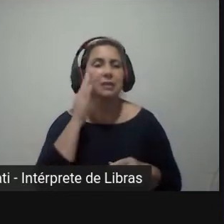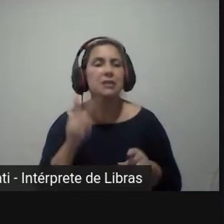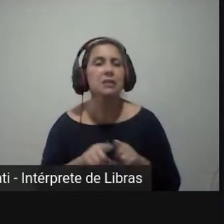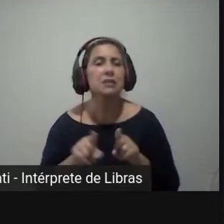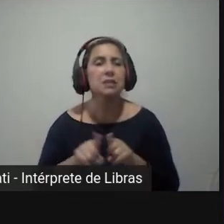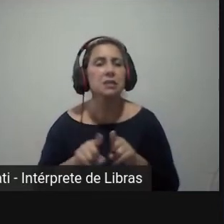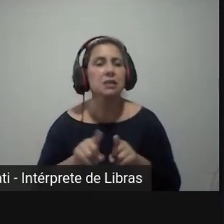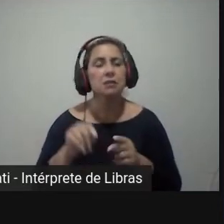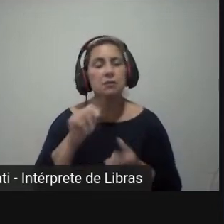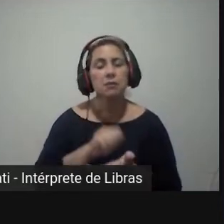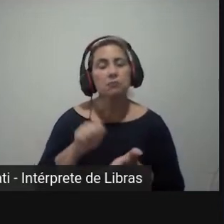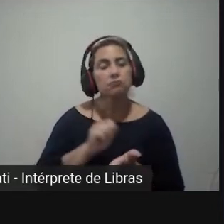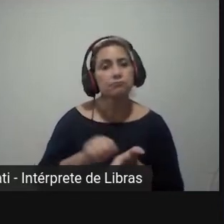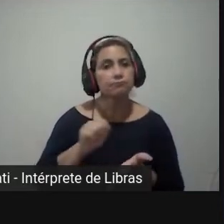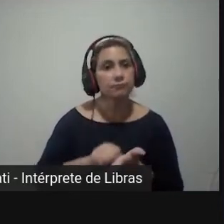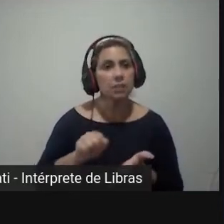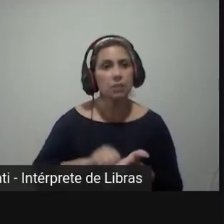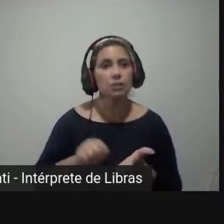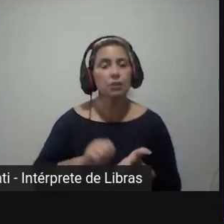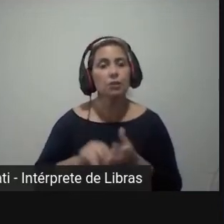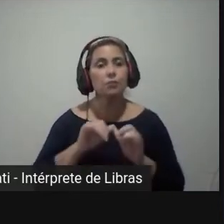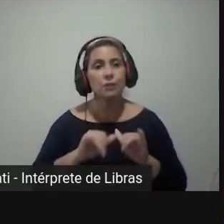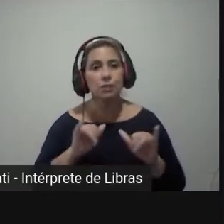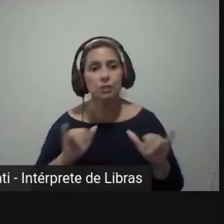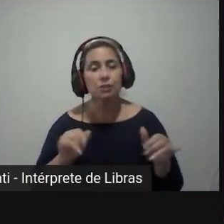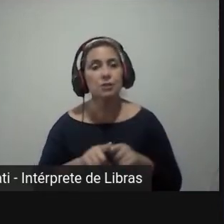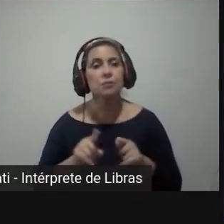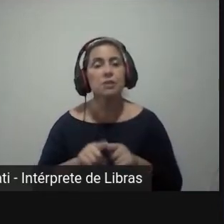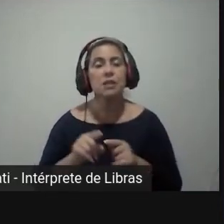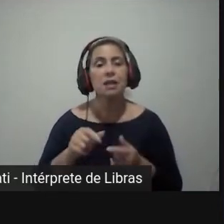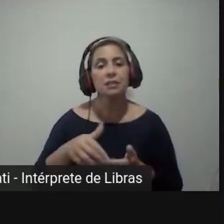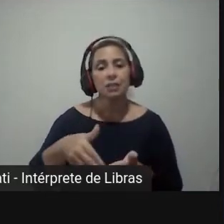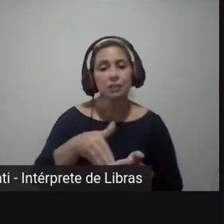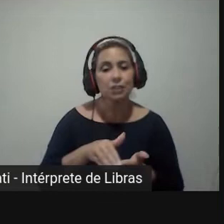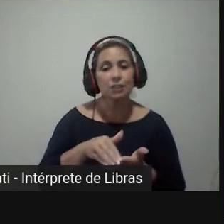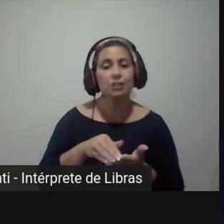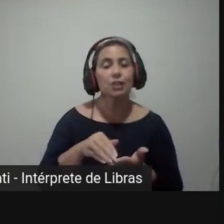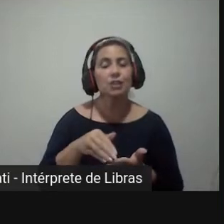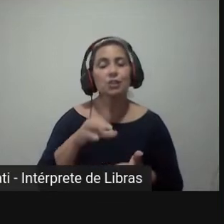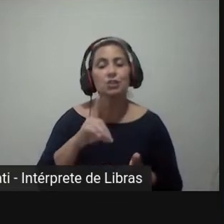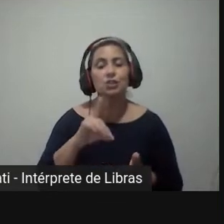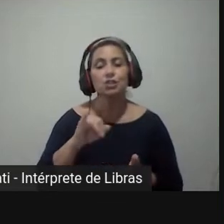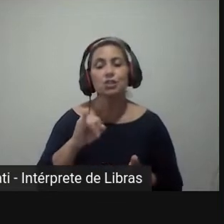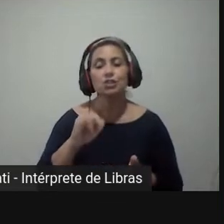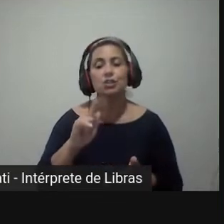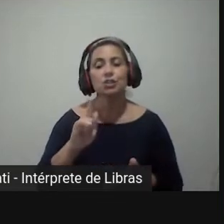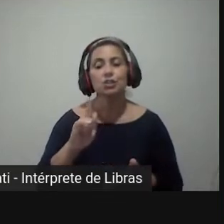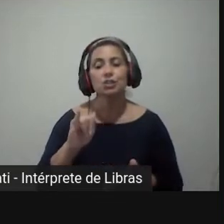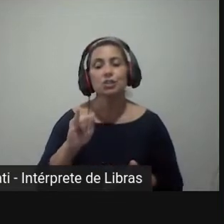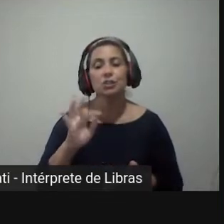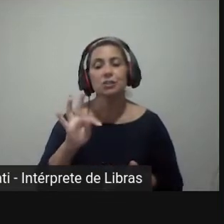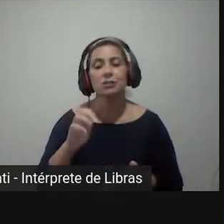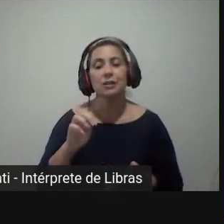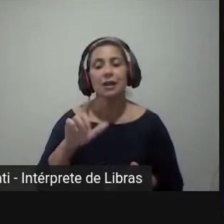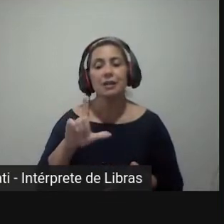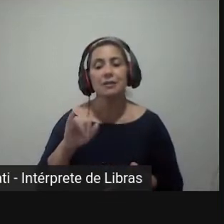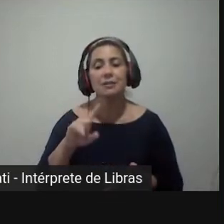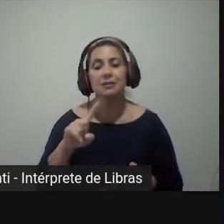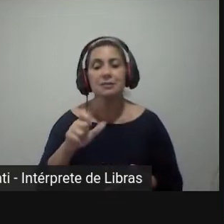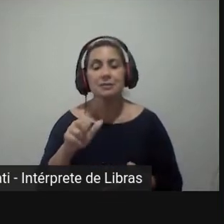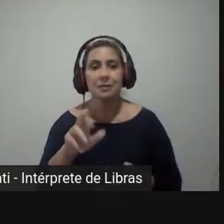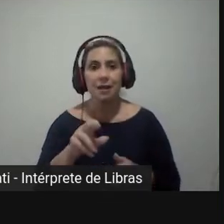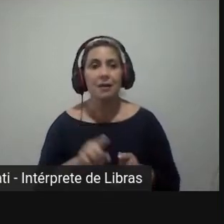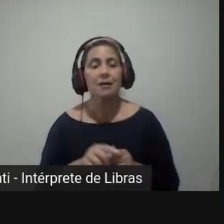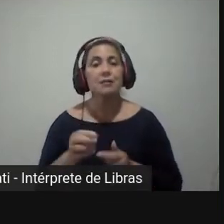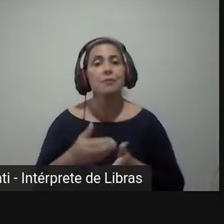manuscritos e diários impressos passa pelos estágios de digitalização e segue para a perspectiva de integração dos sistemas. Já chego